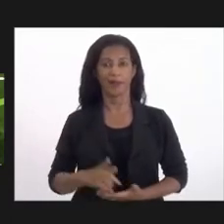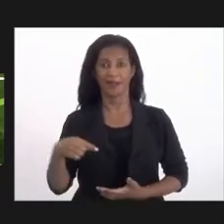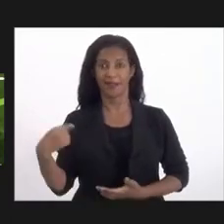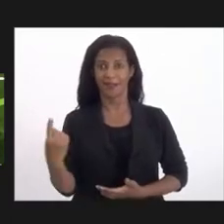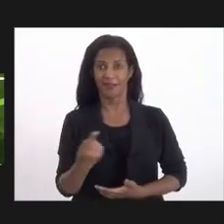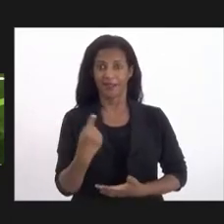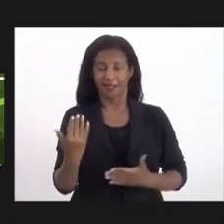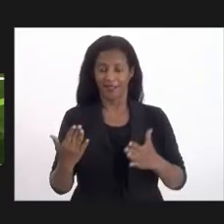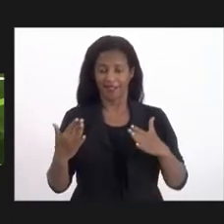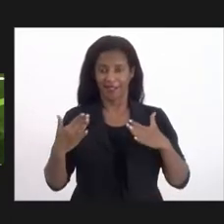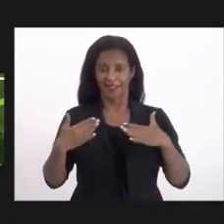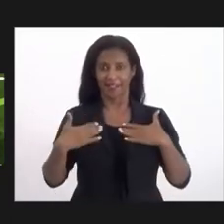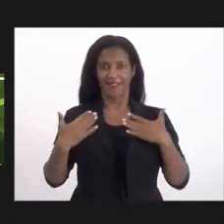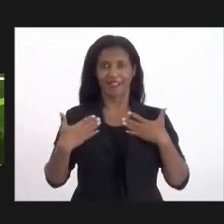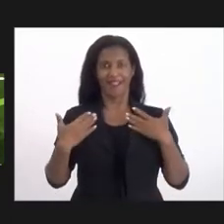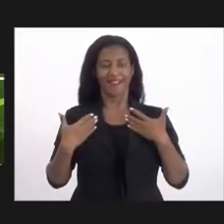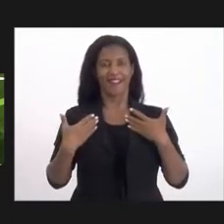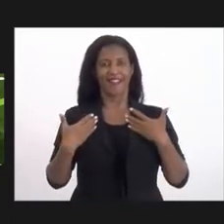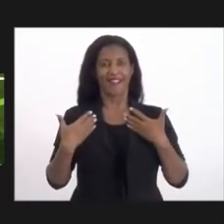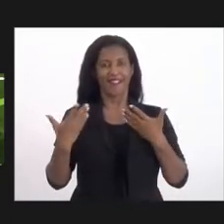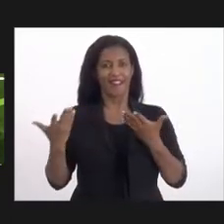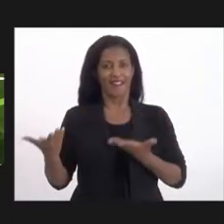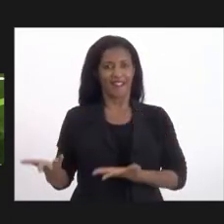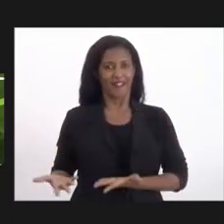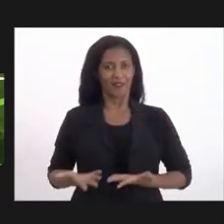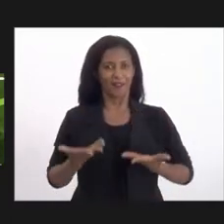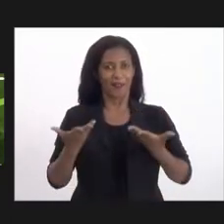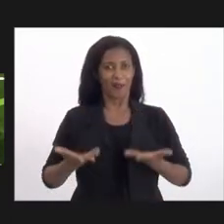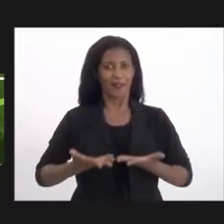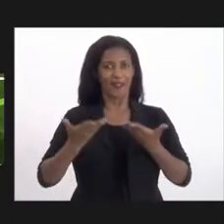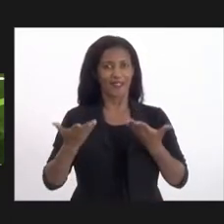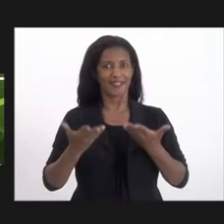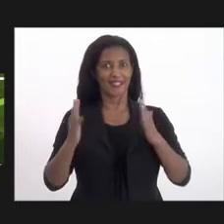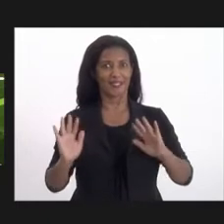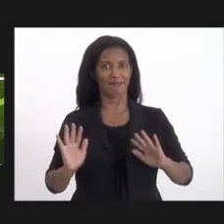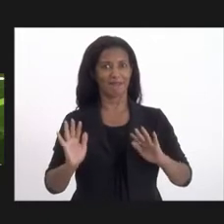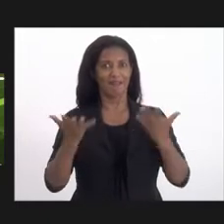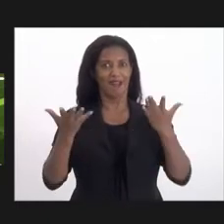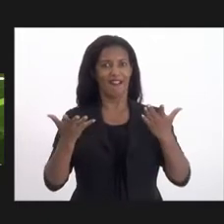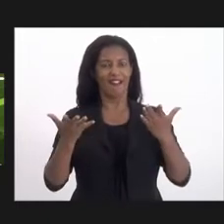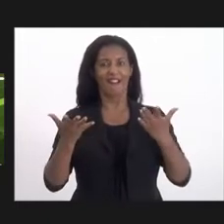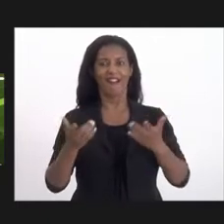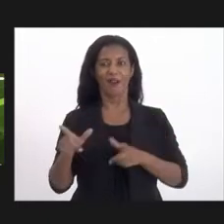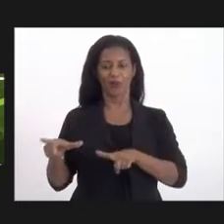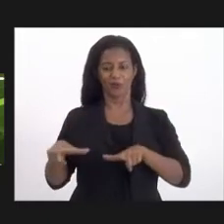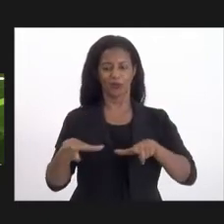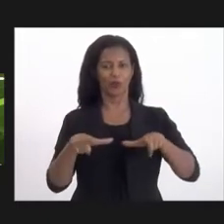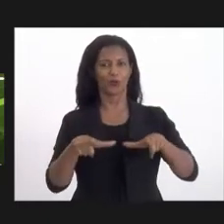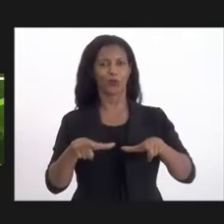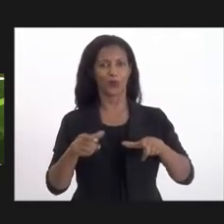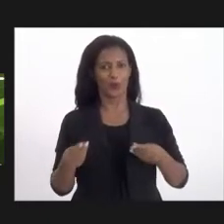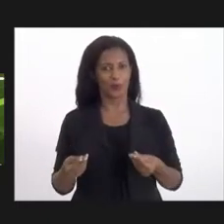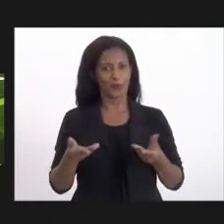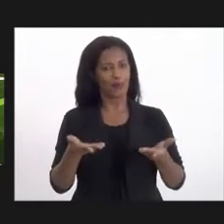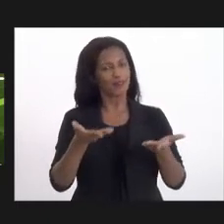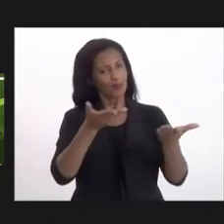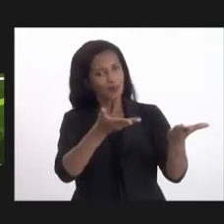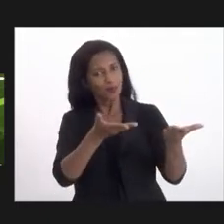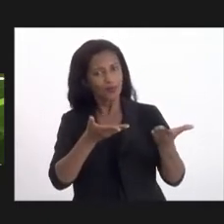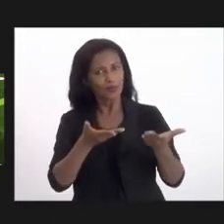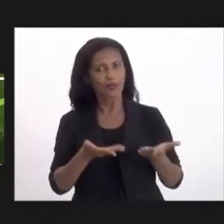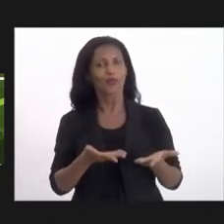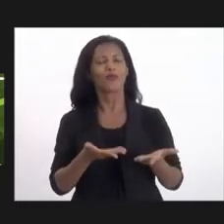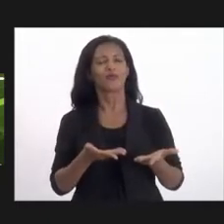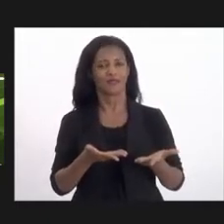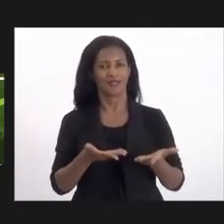alegria, ela foi a nossa homenageada em 2020, com diploma de Leolinda Dauter. Então, estou convidando ela para